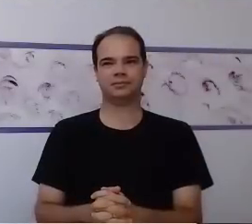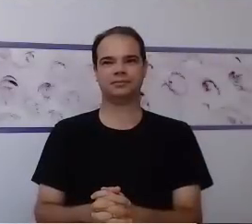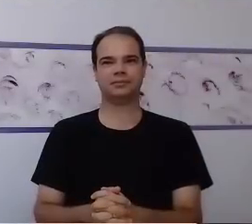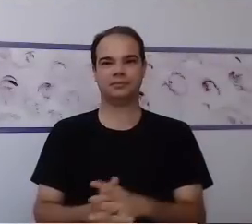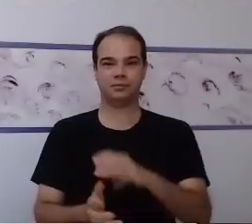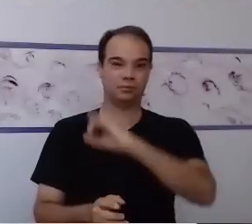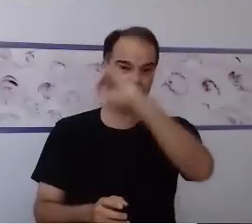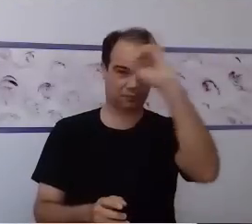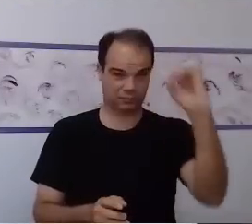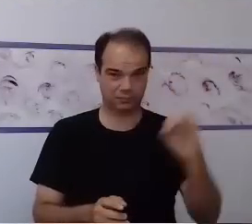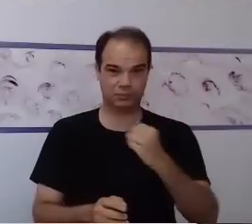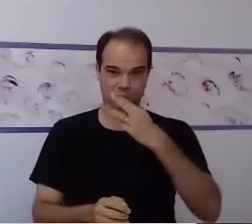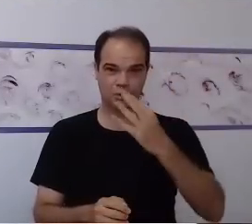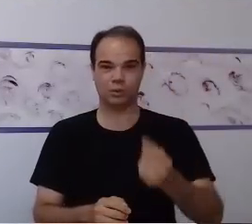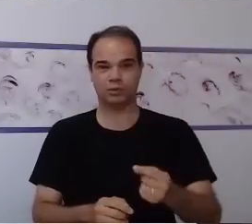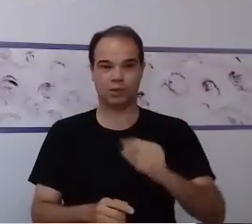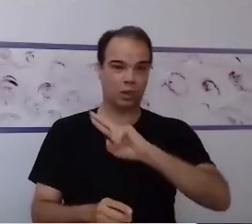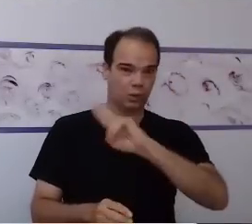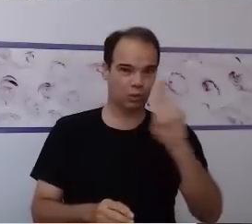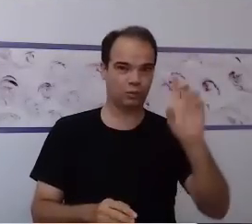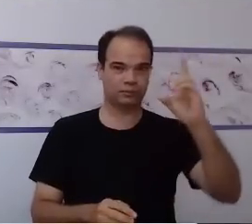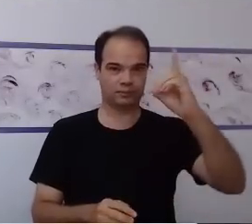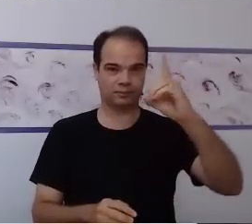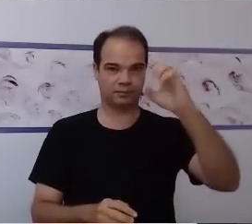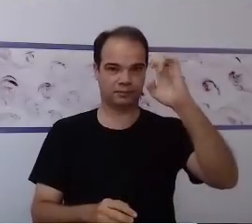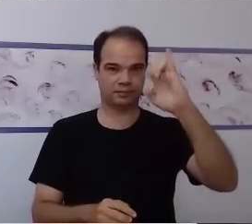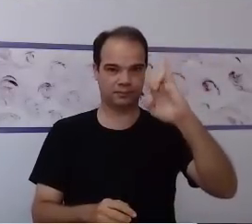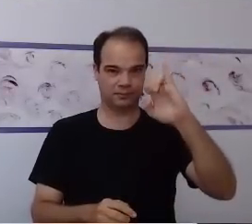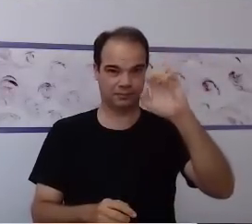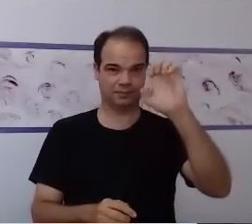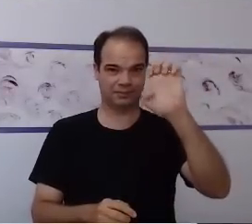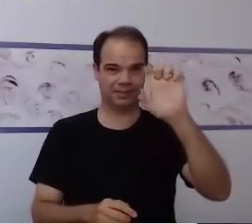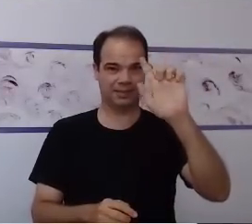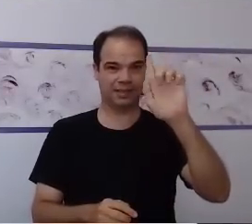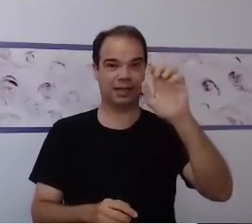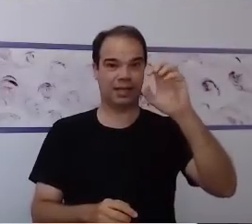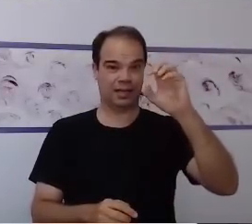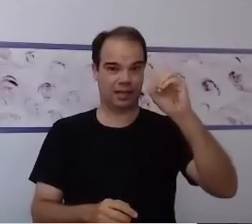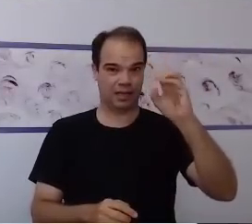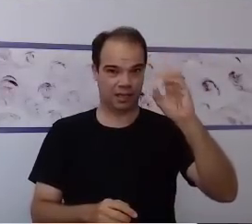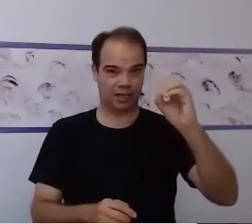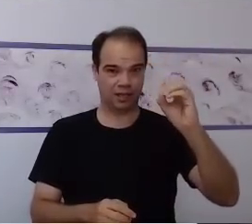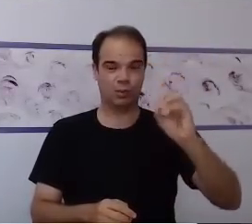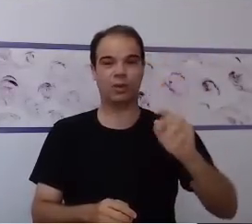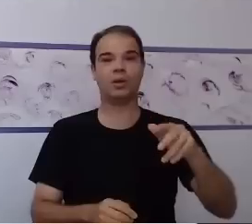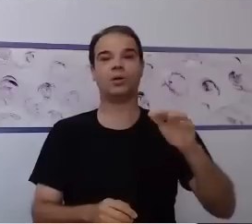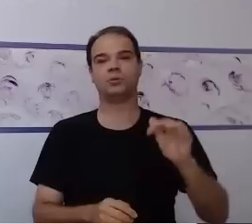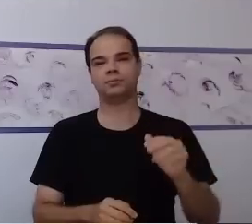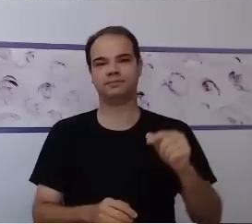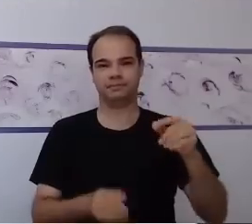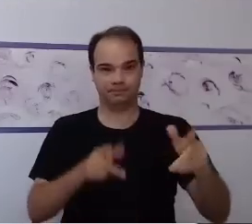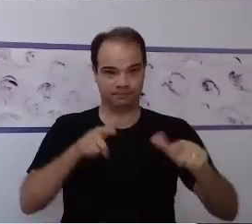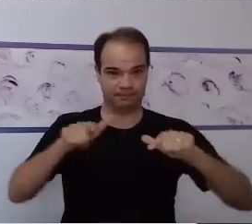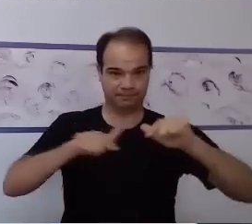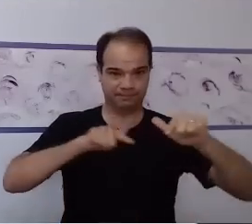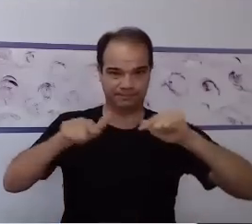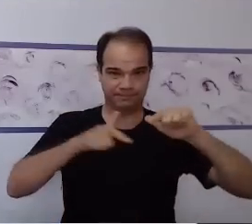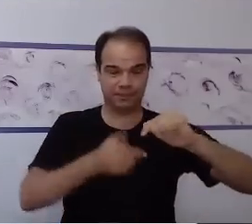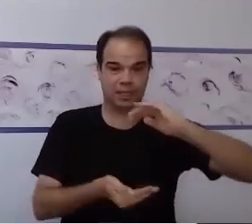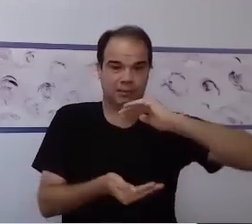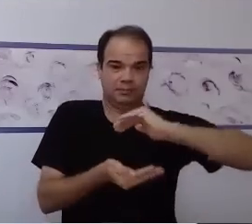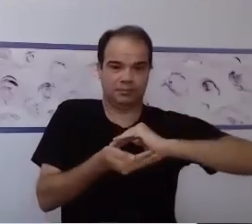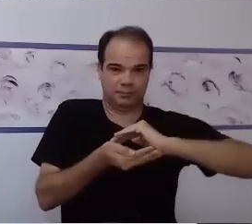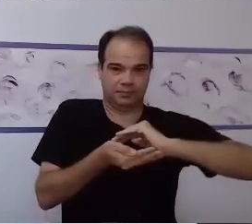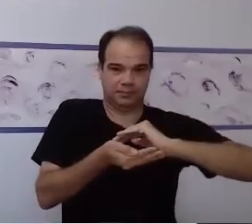Olá! Sou Diego Braga, técnico da Educação Especial de ECMED Campo Grande MS. Sou responsável pela adequação